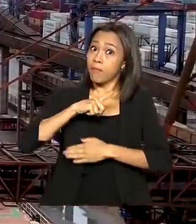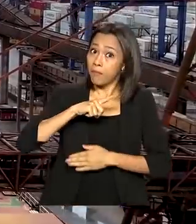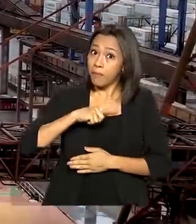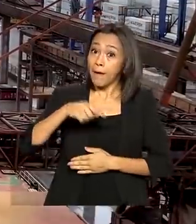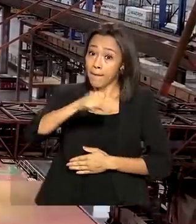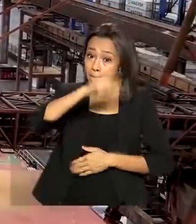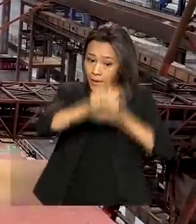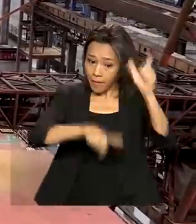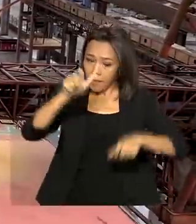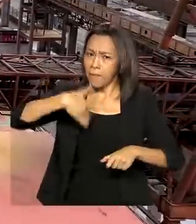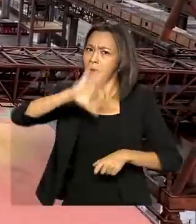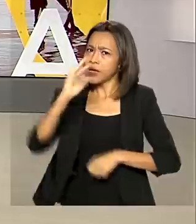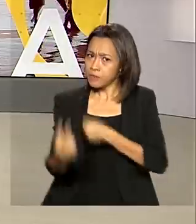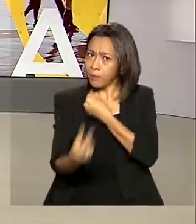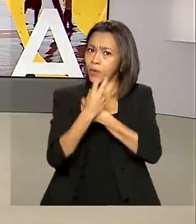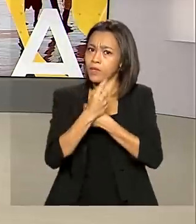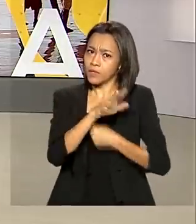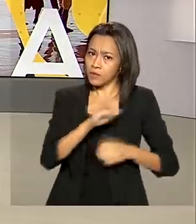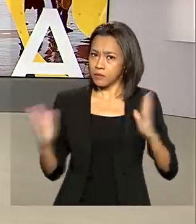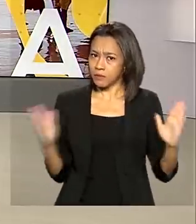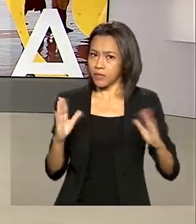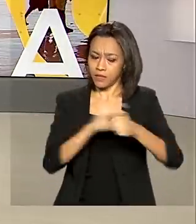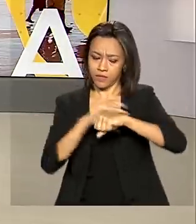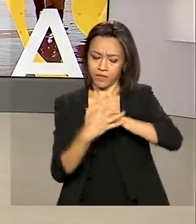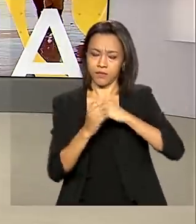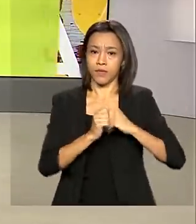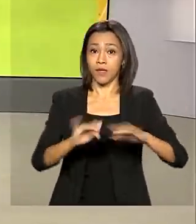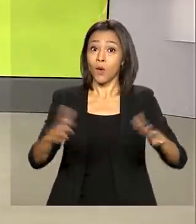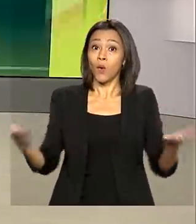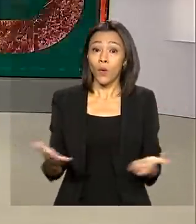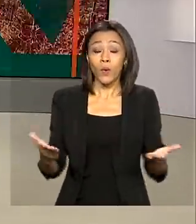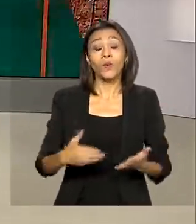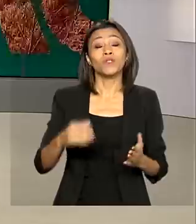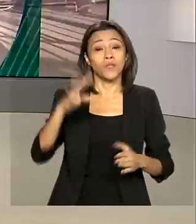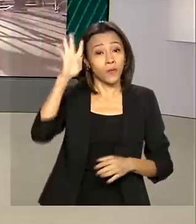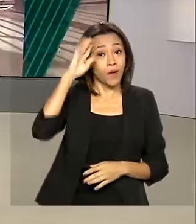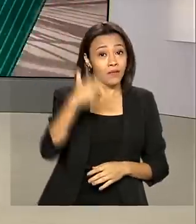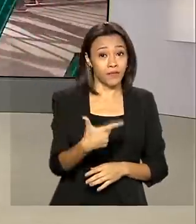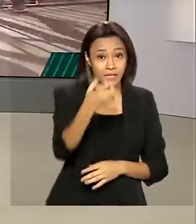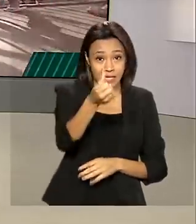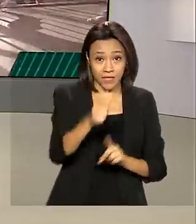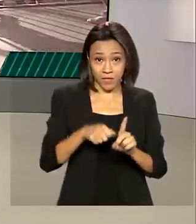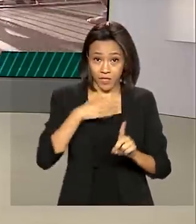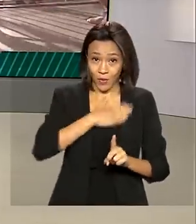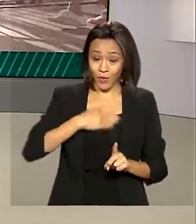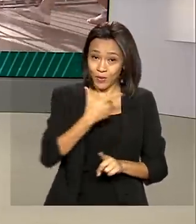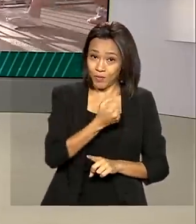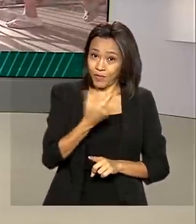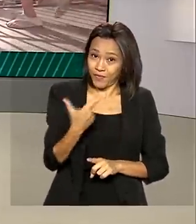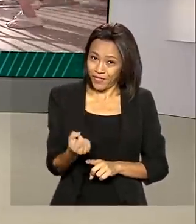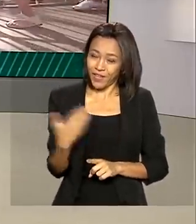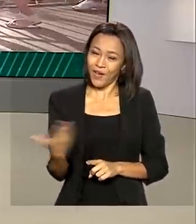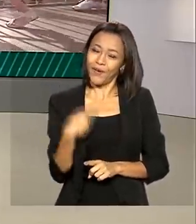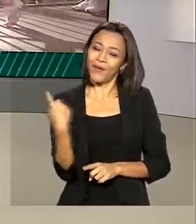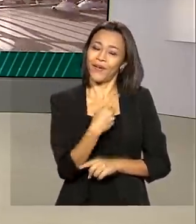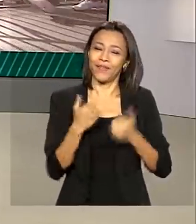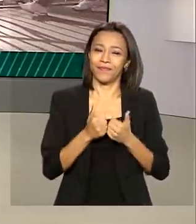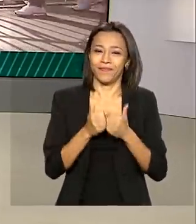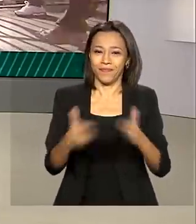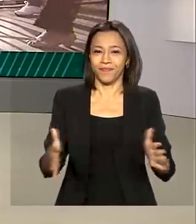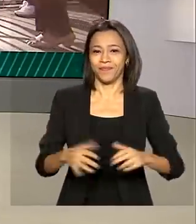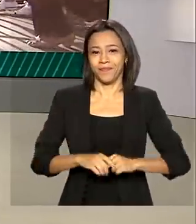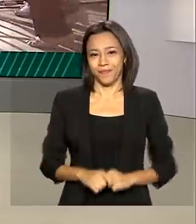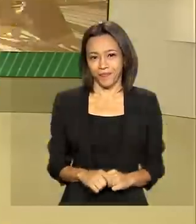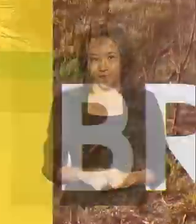proteção durante a pandemia. Hoje é quarta-feira, 26 de agosto de 2020. O Brasil em Dia começa